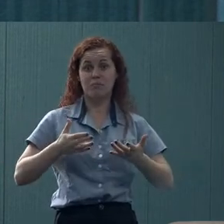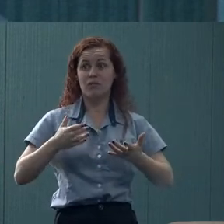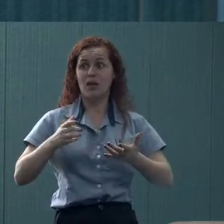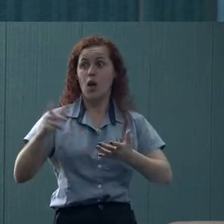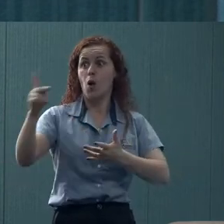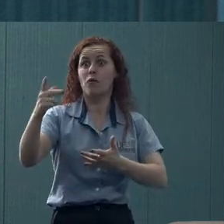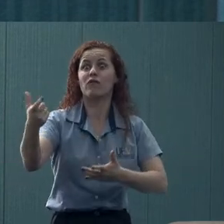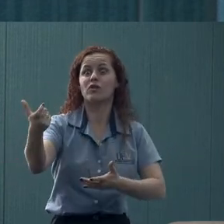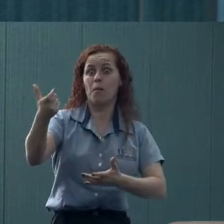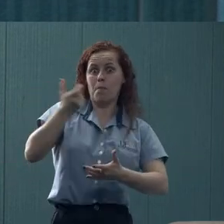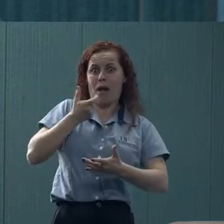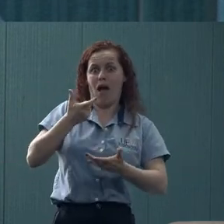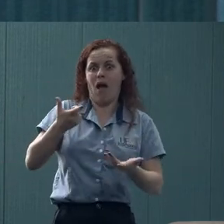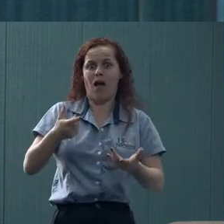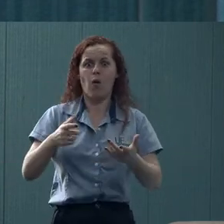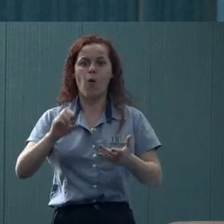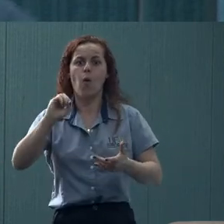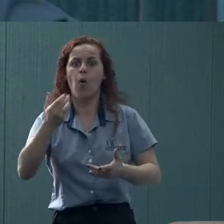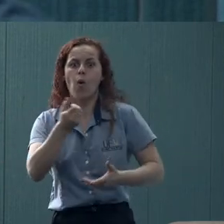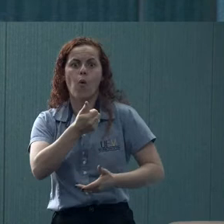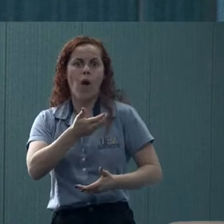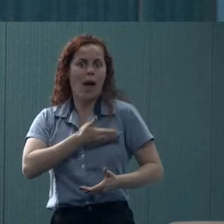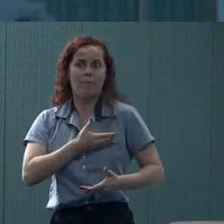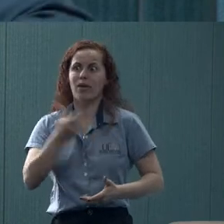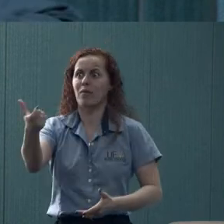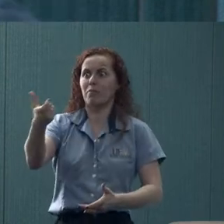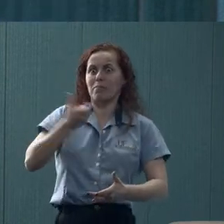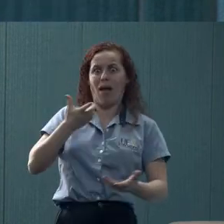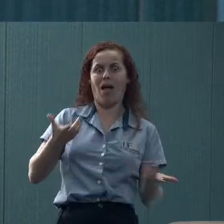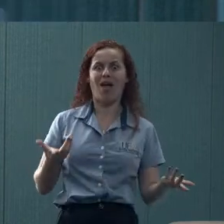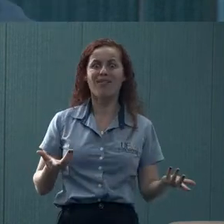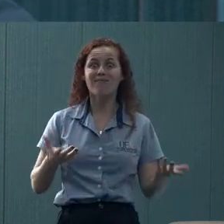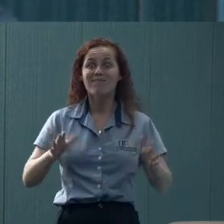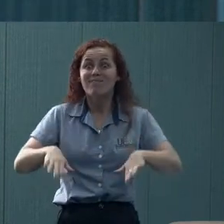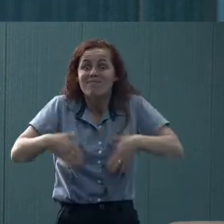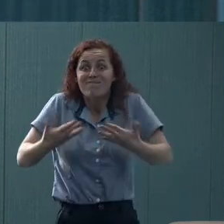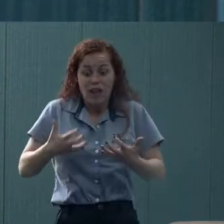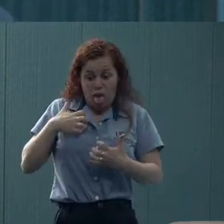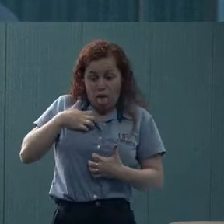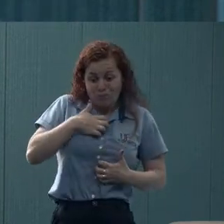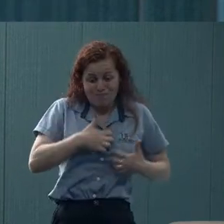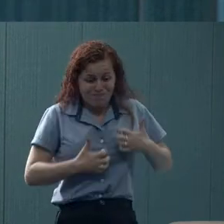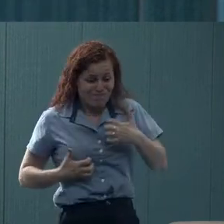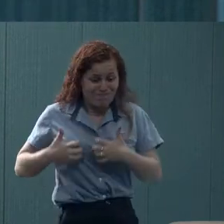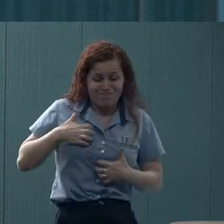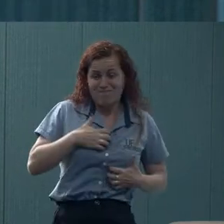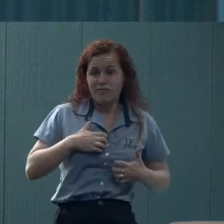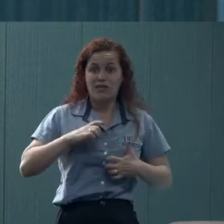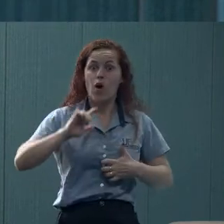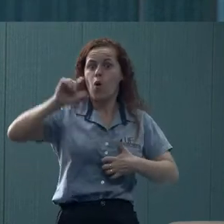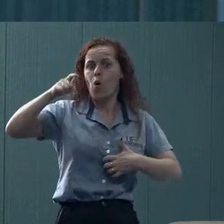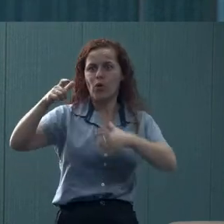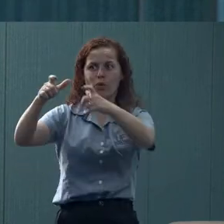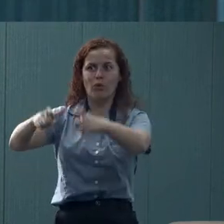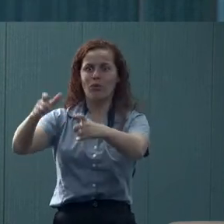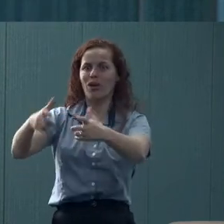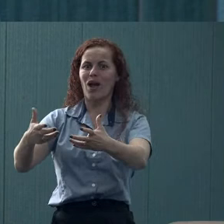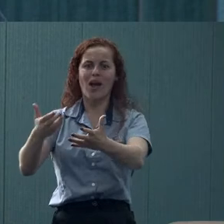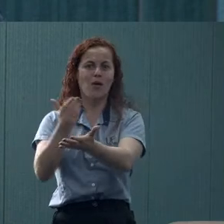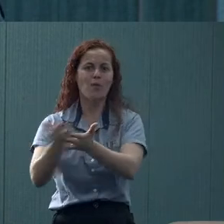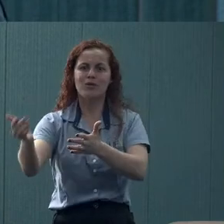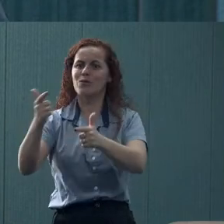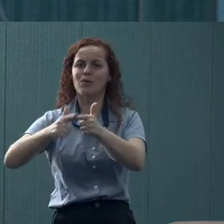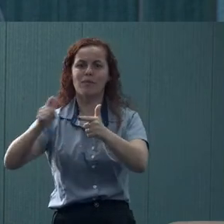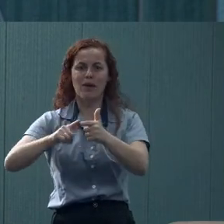professor, de um outro colega, quer dizer, a fonte do mal-estar da pessoa está em outro lugar. Não adianta pensar que